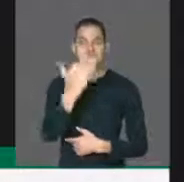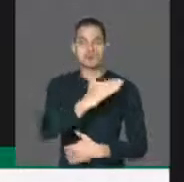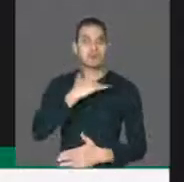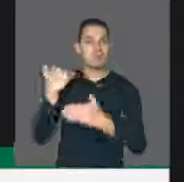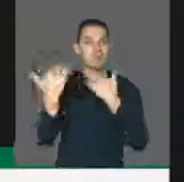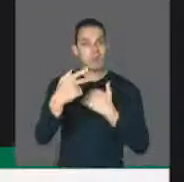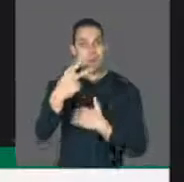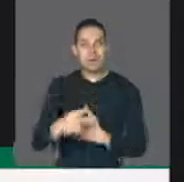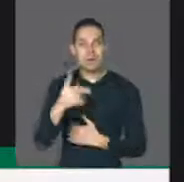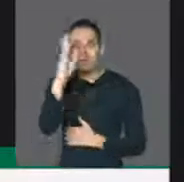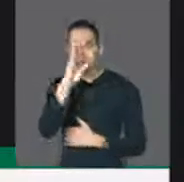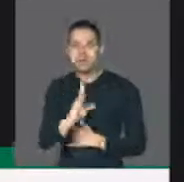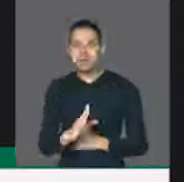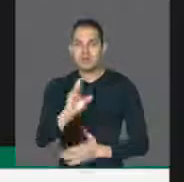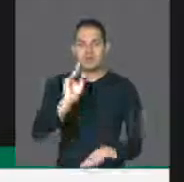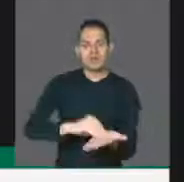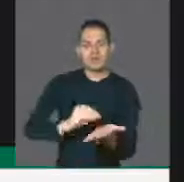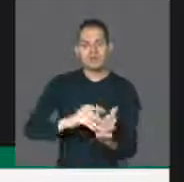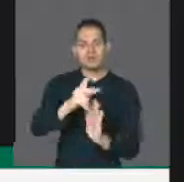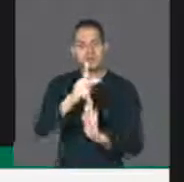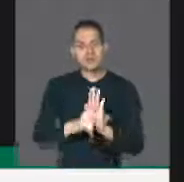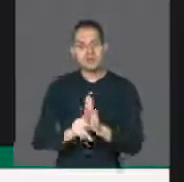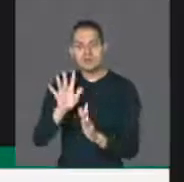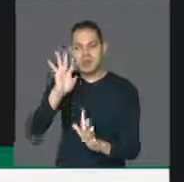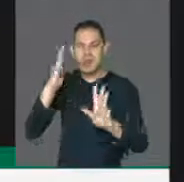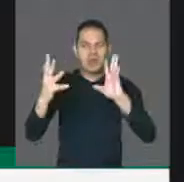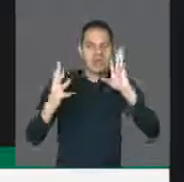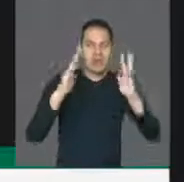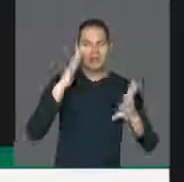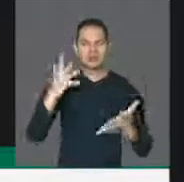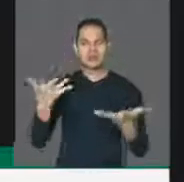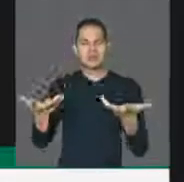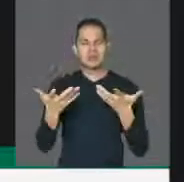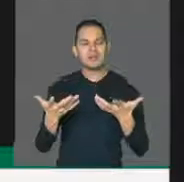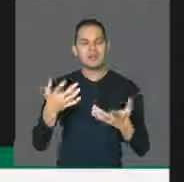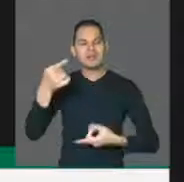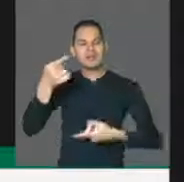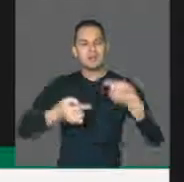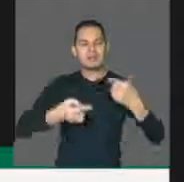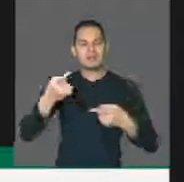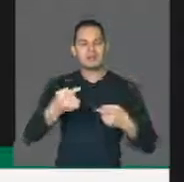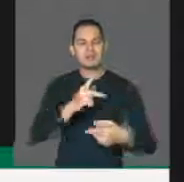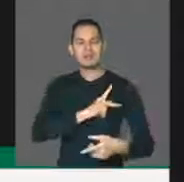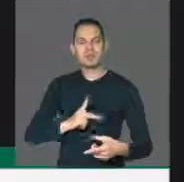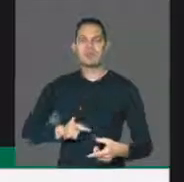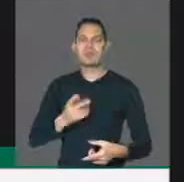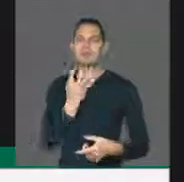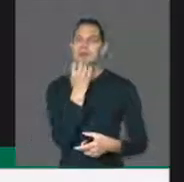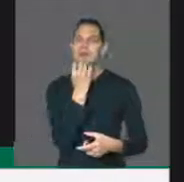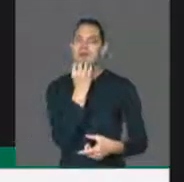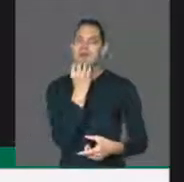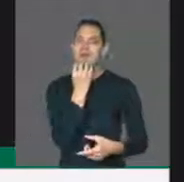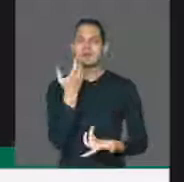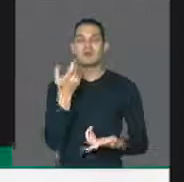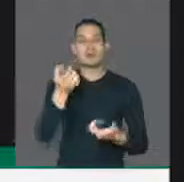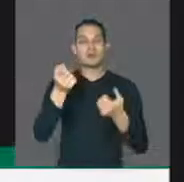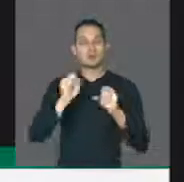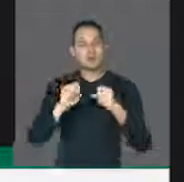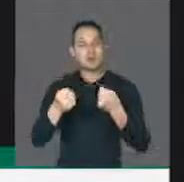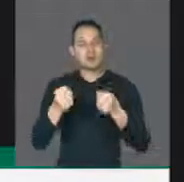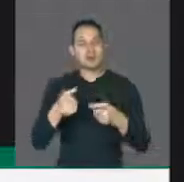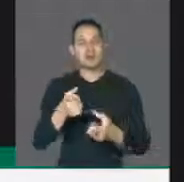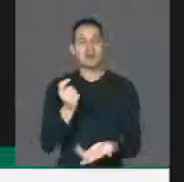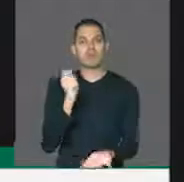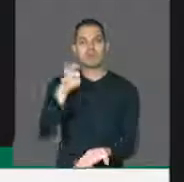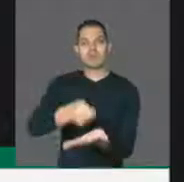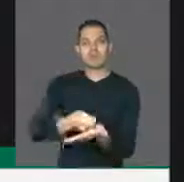projeto do país para isso, querem discutir o que o presidente Rodrigo Maia defendeu, que é a extensão da continuidade do pagamento do